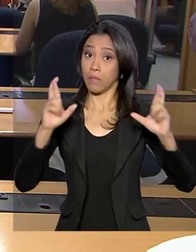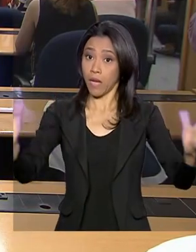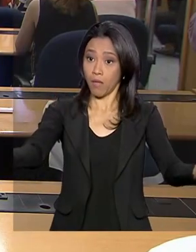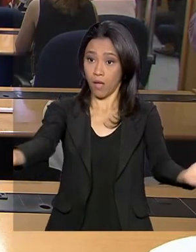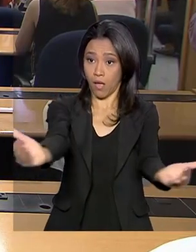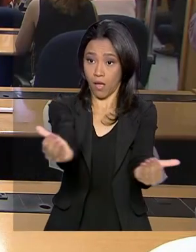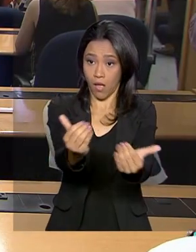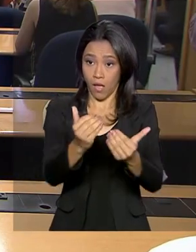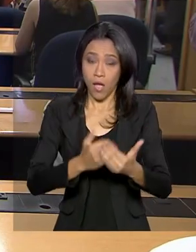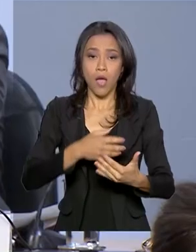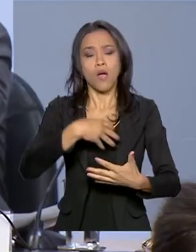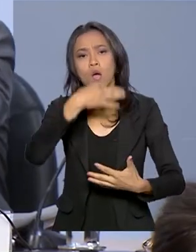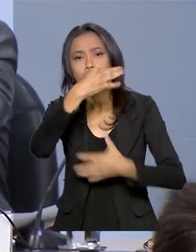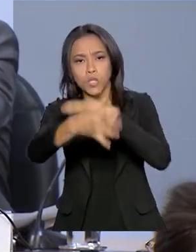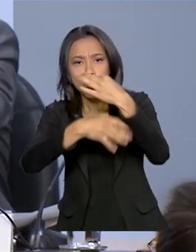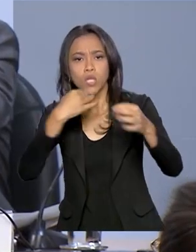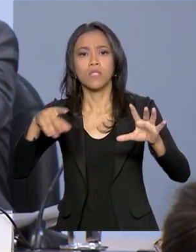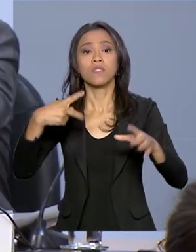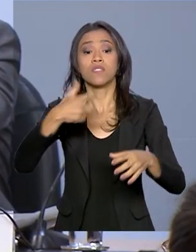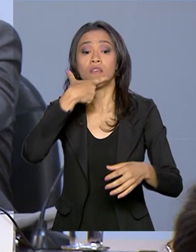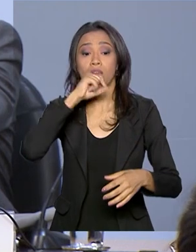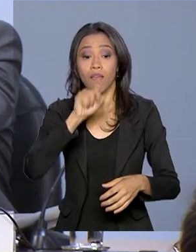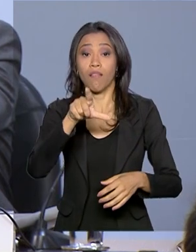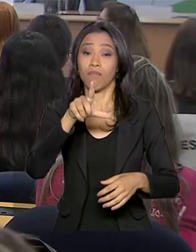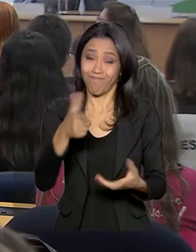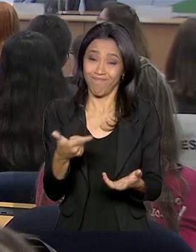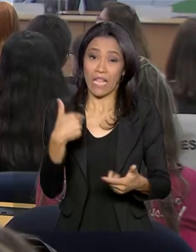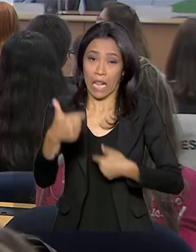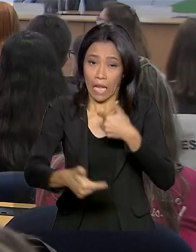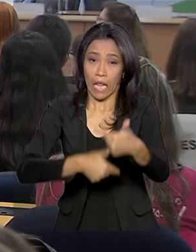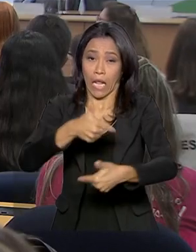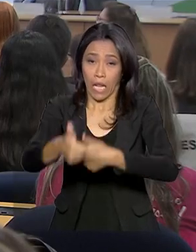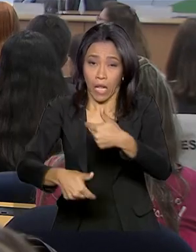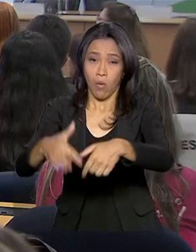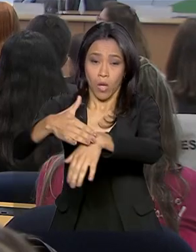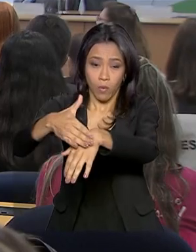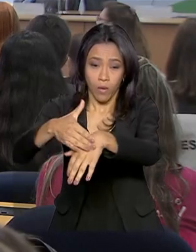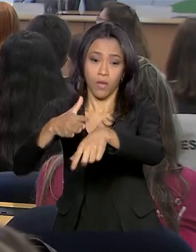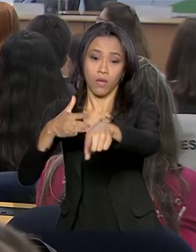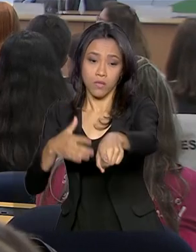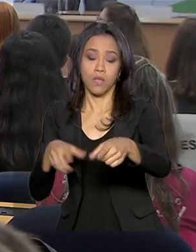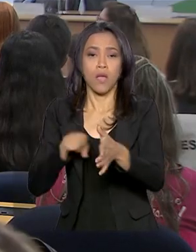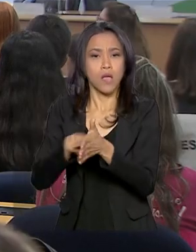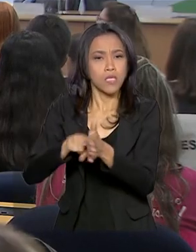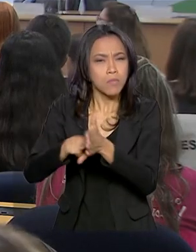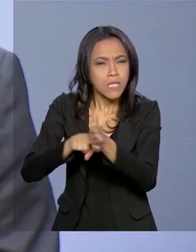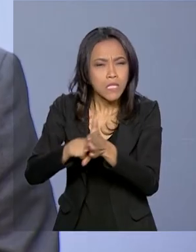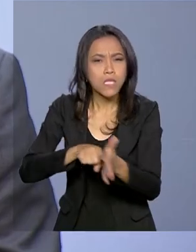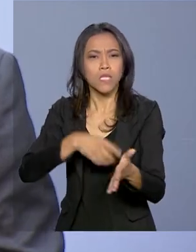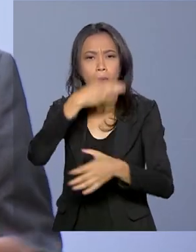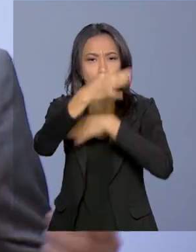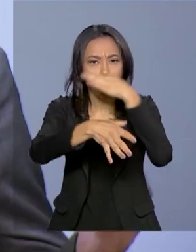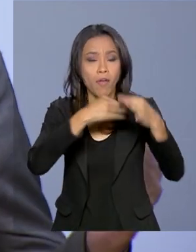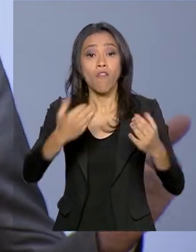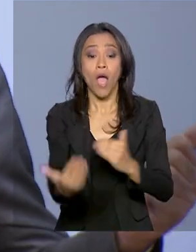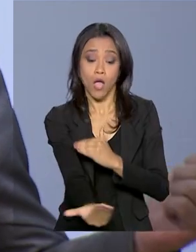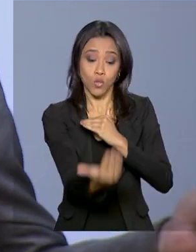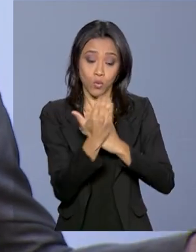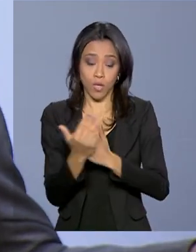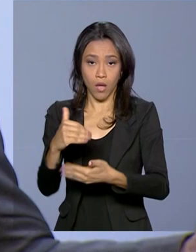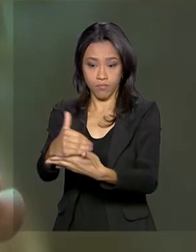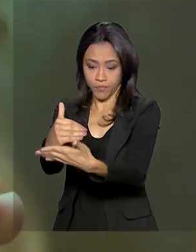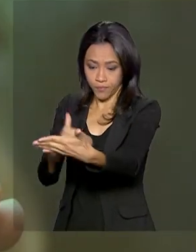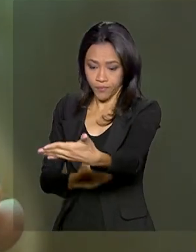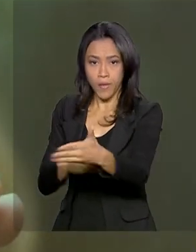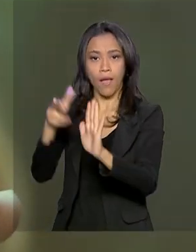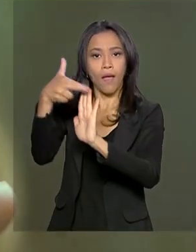relatos e sugestões de quem lida com a doença. As informações e estudos vão ajudar a consolidar um protocolo sobre